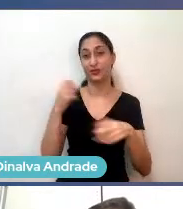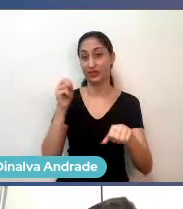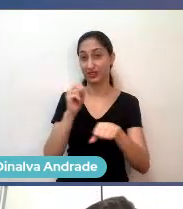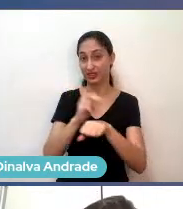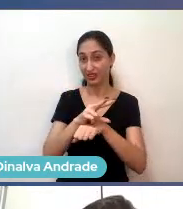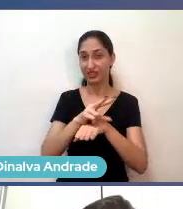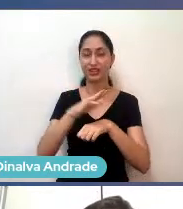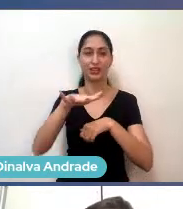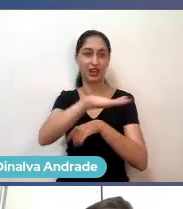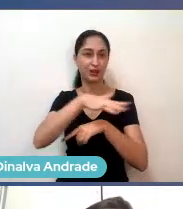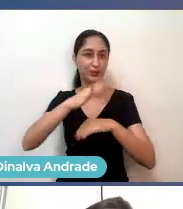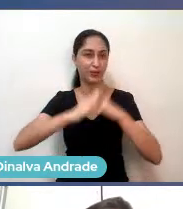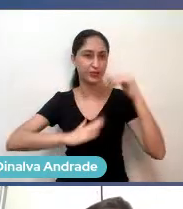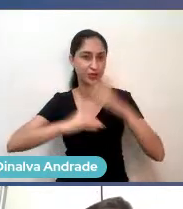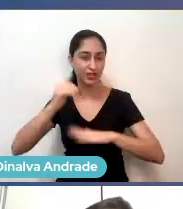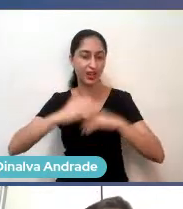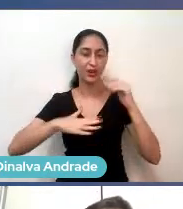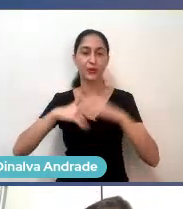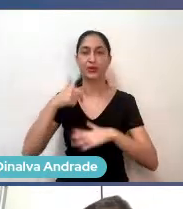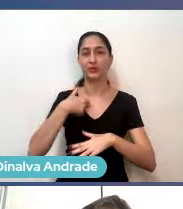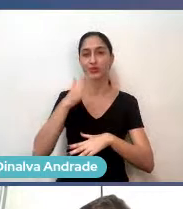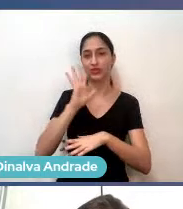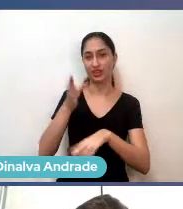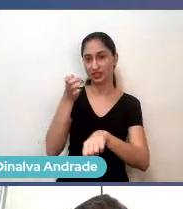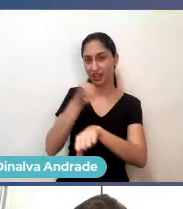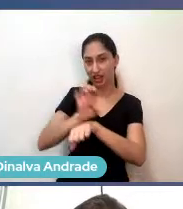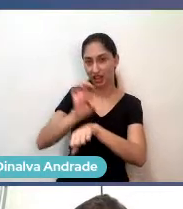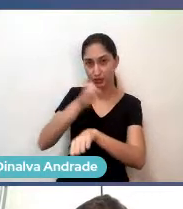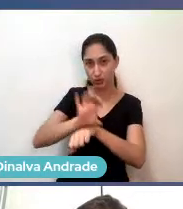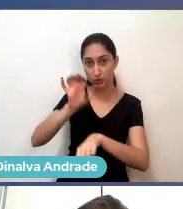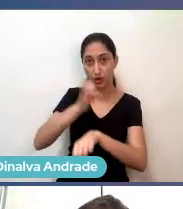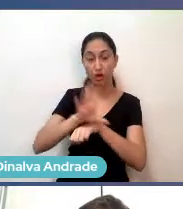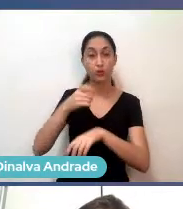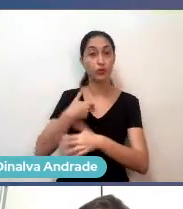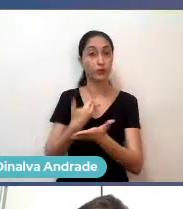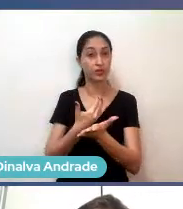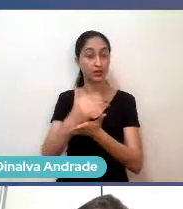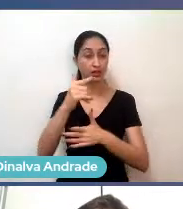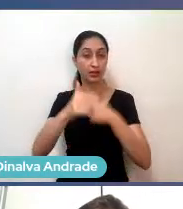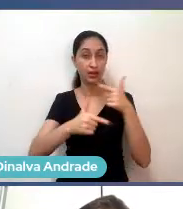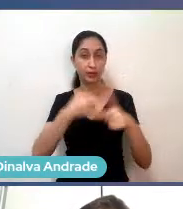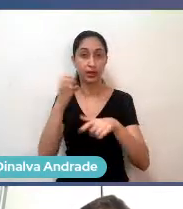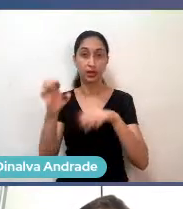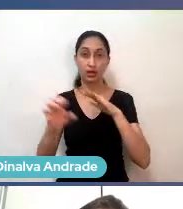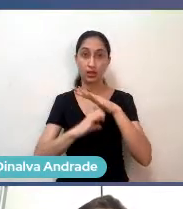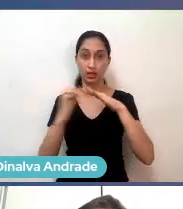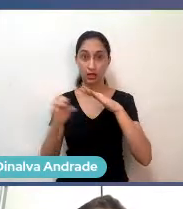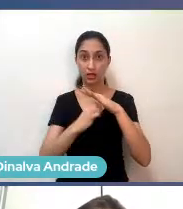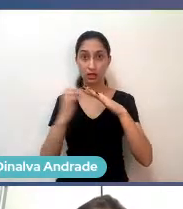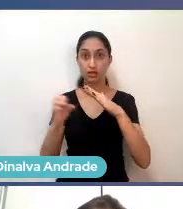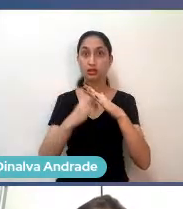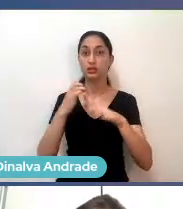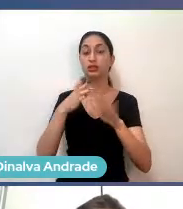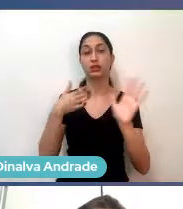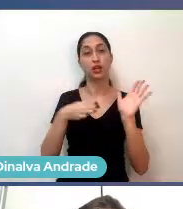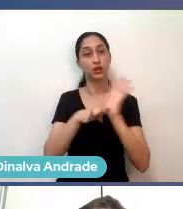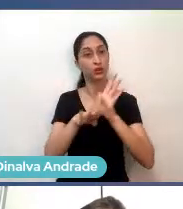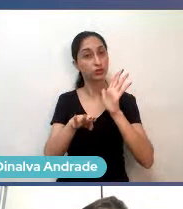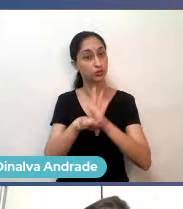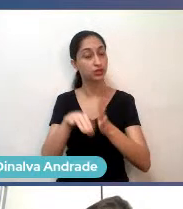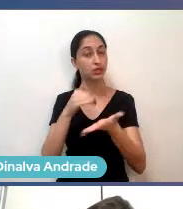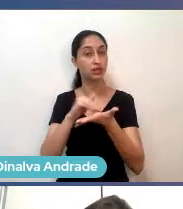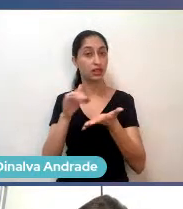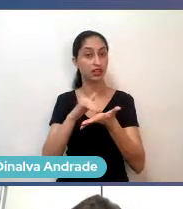profissional, fui estagiária, entrei em algumas grandes empresas, por exemplo, eu trabalhei em empresas que atendiam a Secretaria da Fazenda, né?